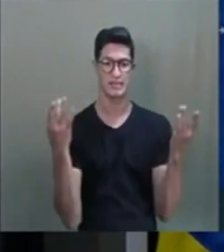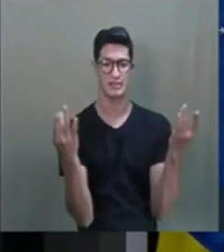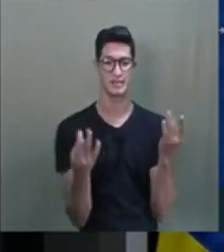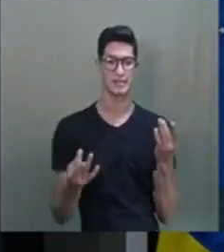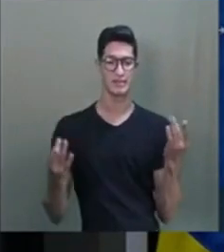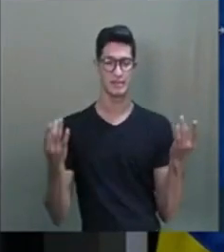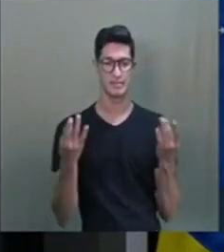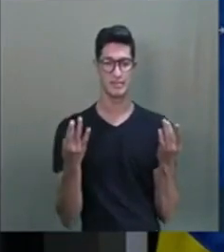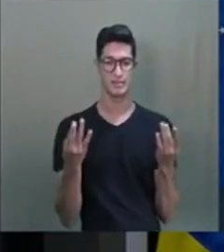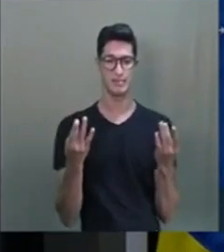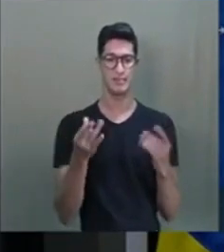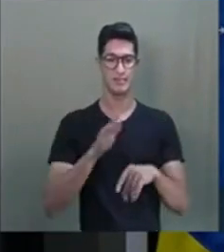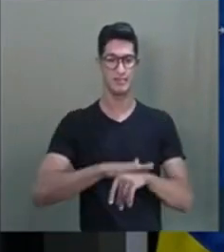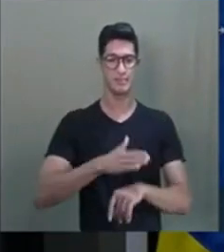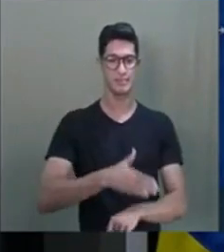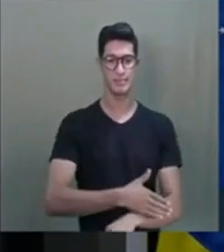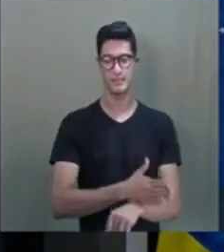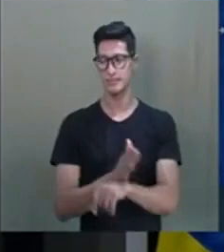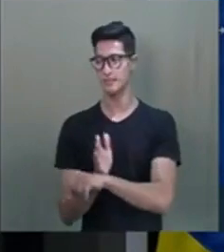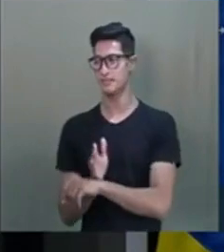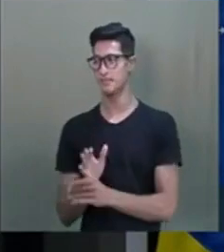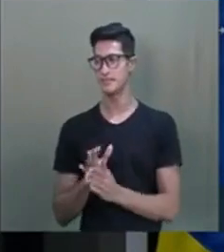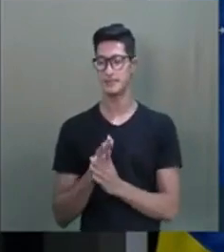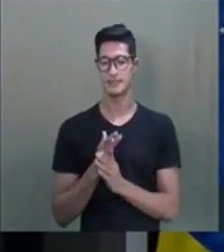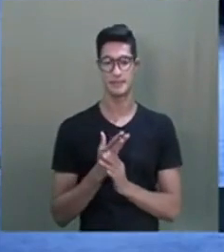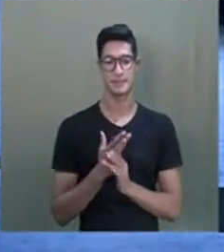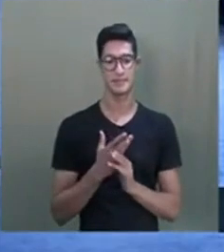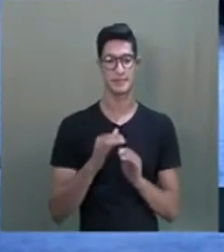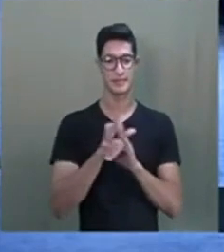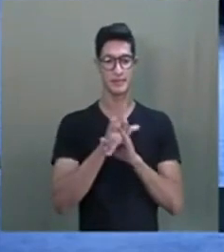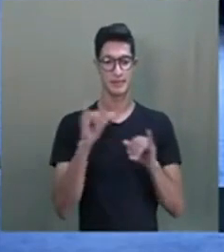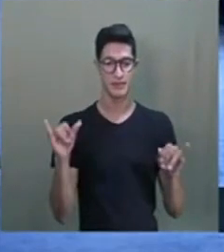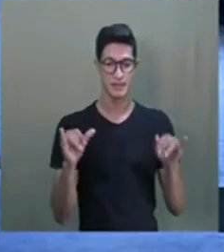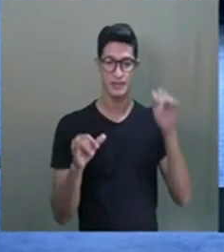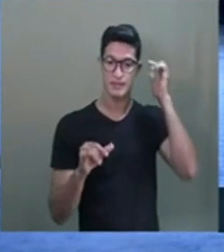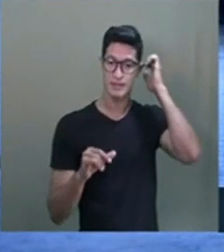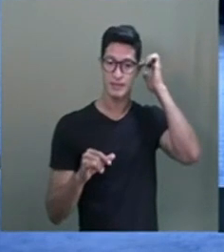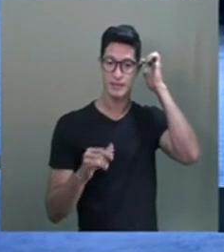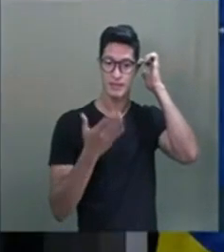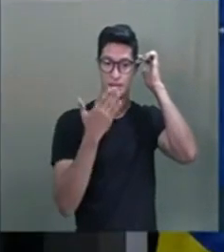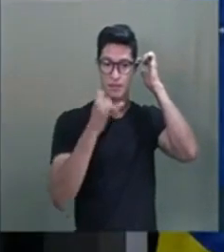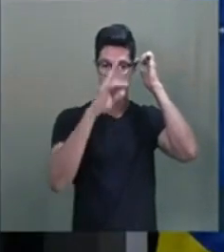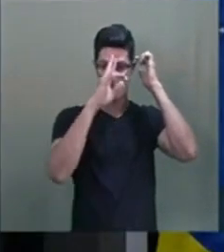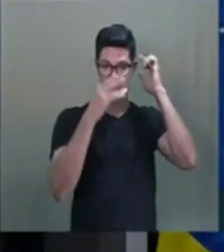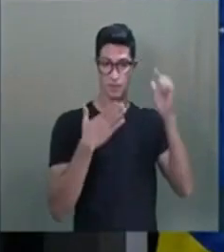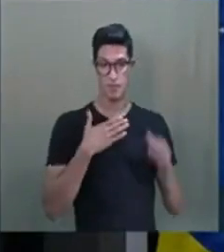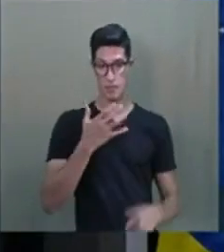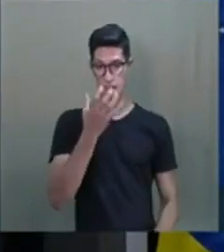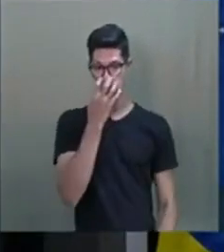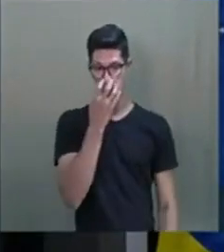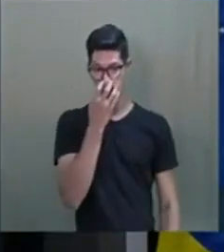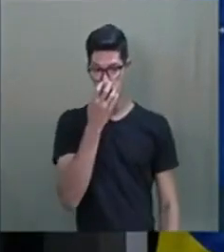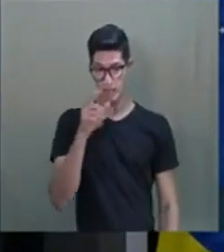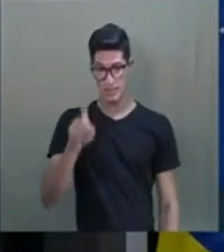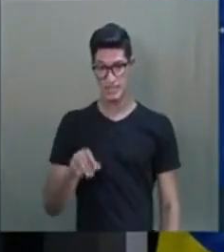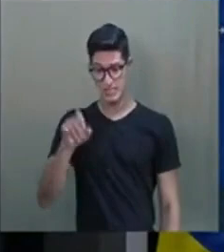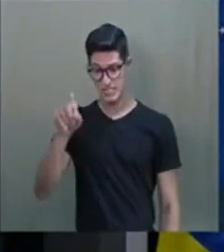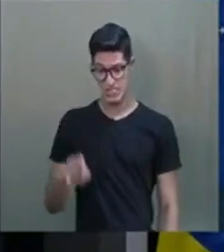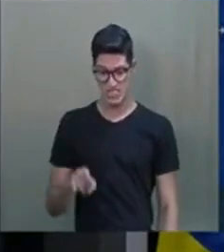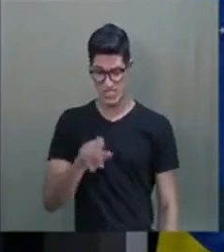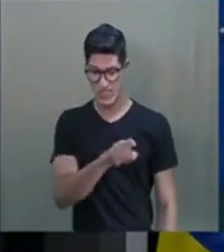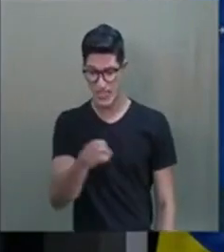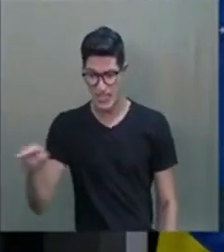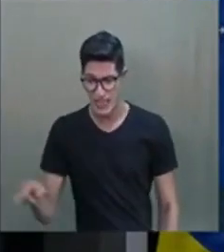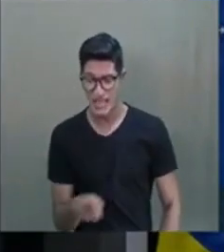contemplação o tempo inteiro. Uma vez também falei para ele, no almoço, meu cachorrinho está fazendo xixi por toda a minha